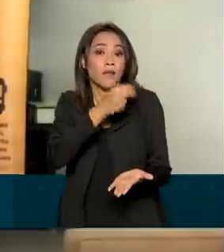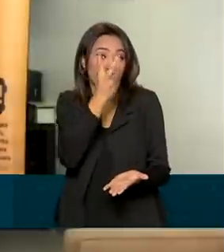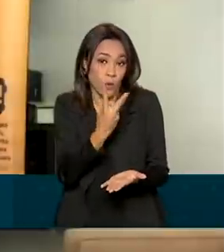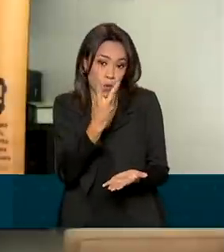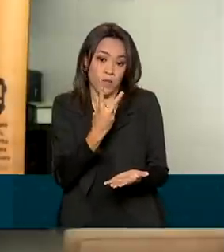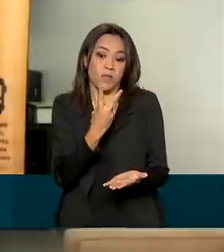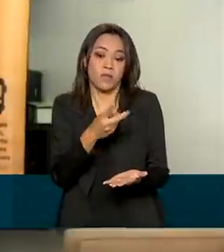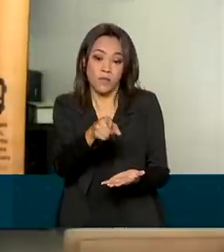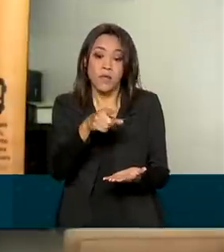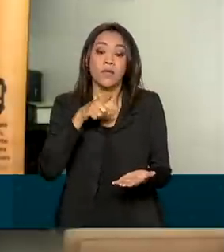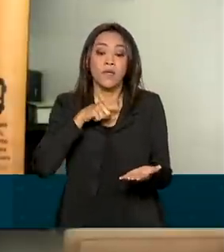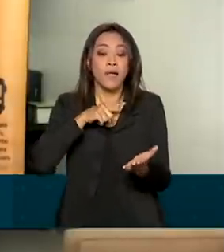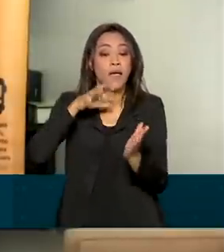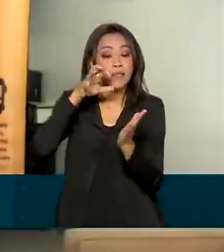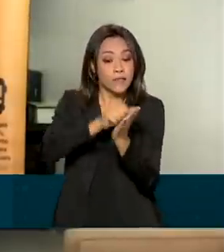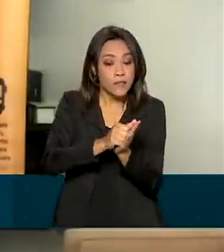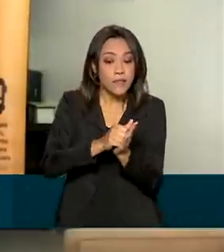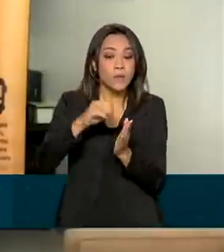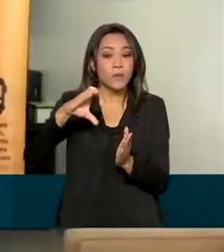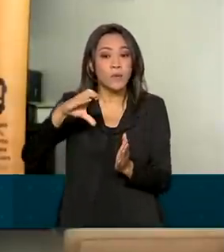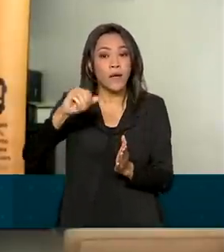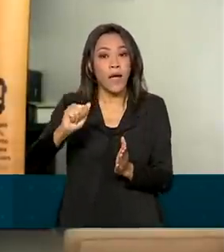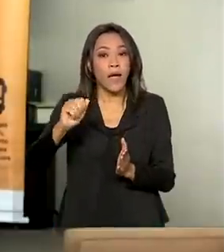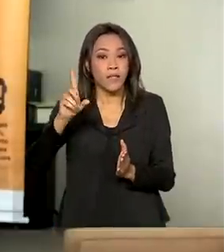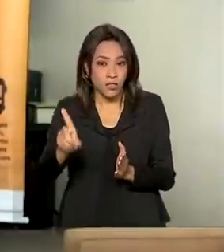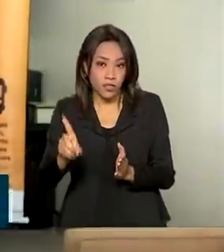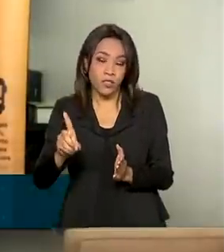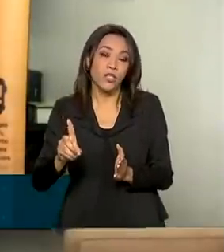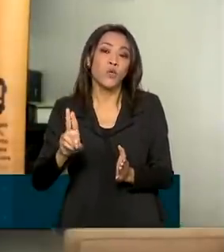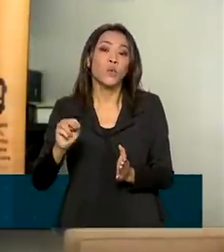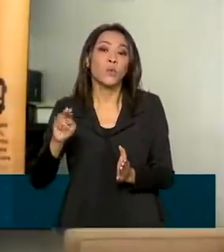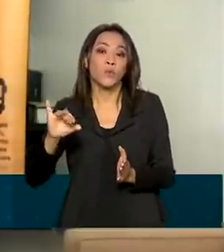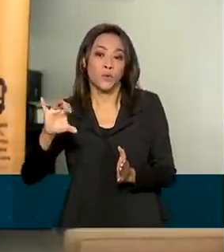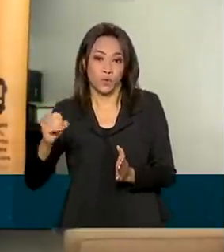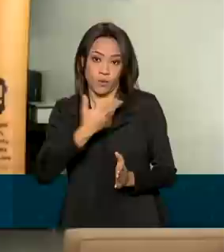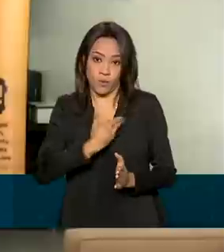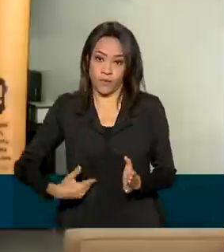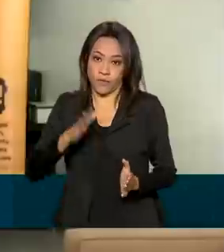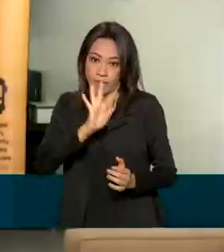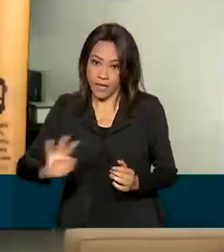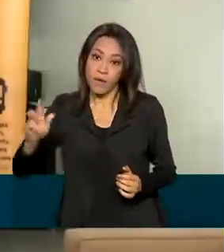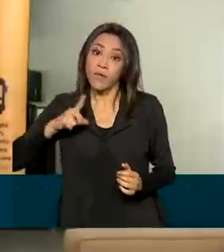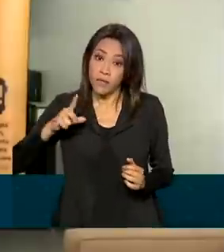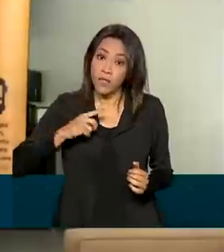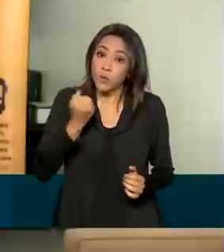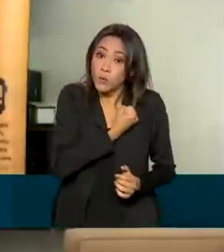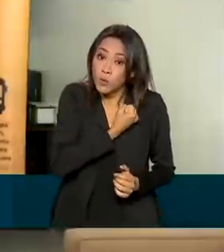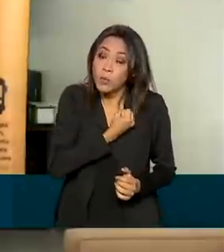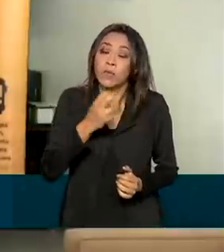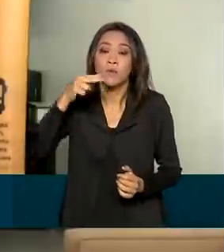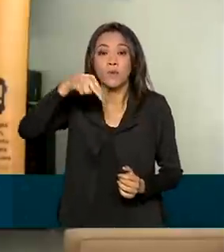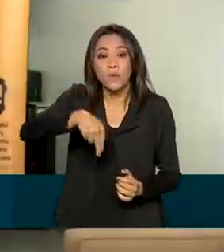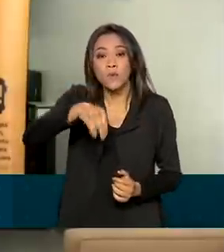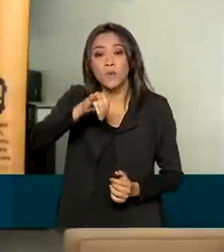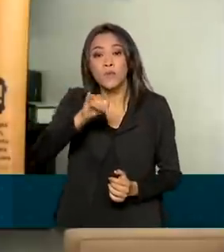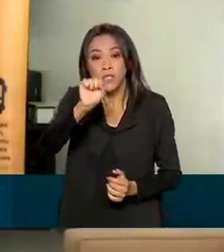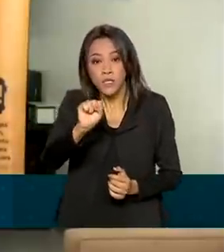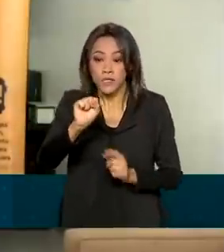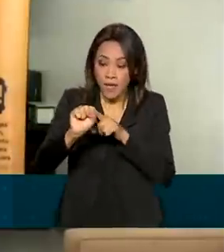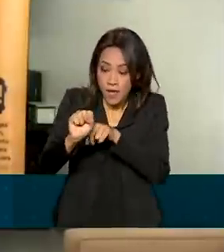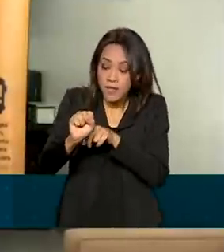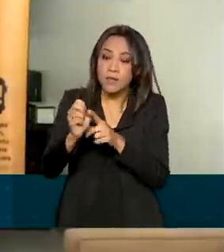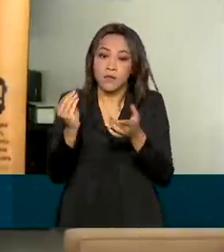mínimos, que está inscrito no Cade Único, no Cadastro Único do Governo Federal e que tem o seu número do NIS. Ele pode pegar esse número,